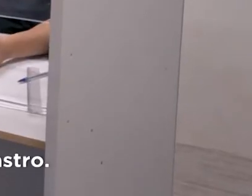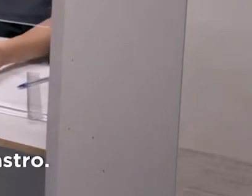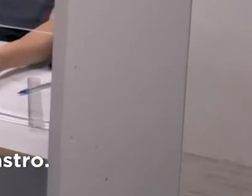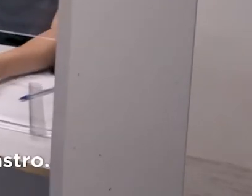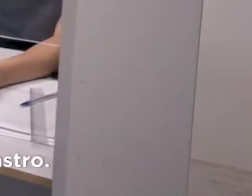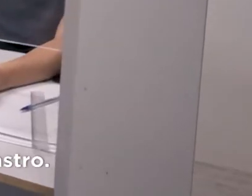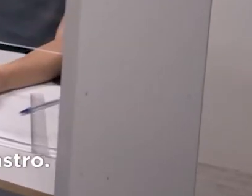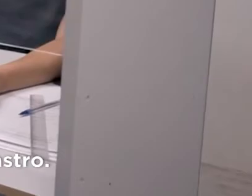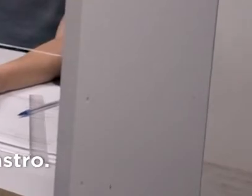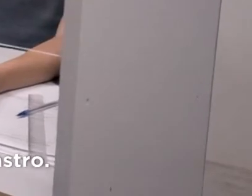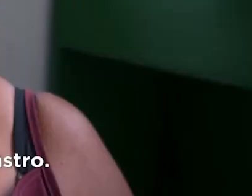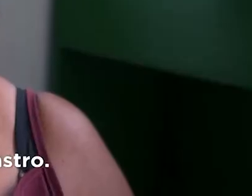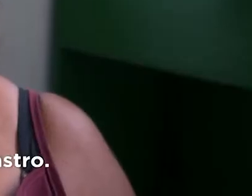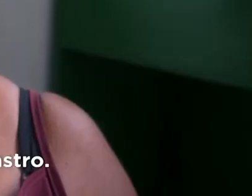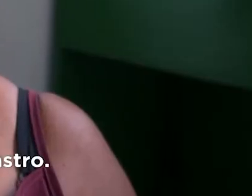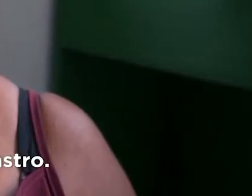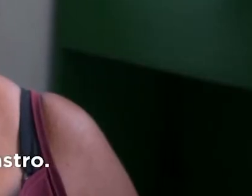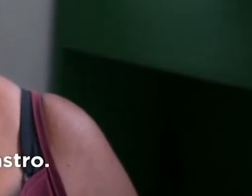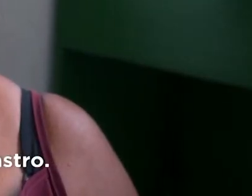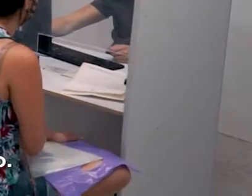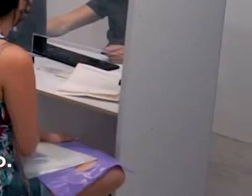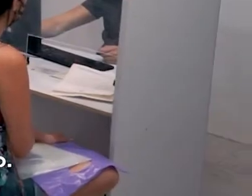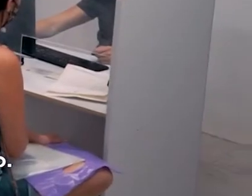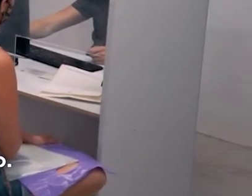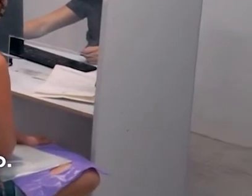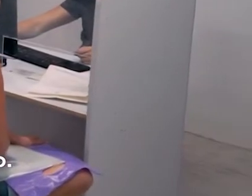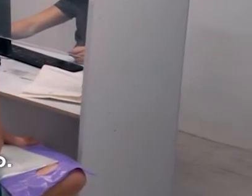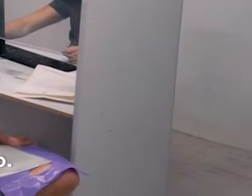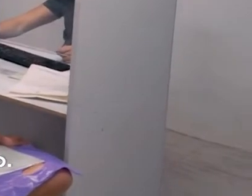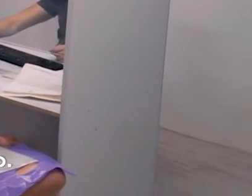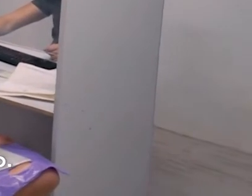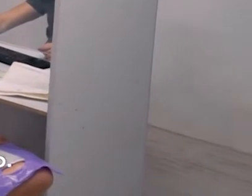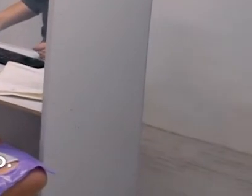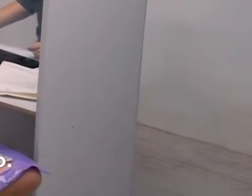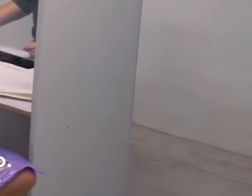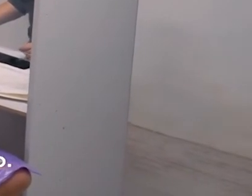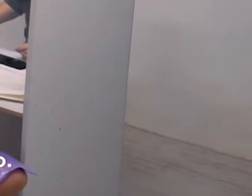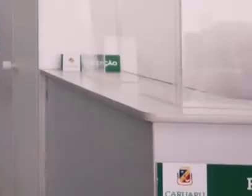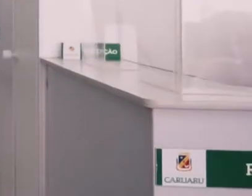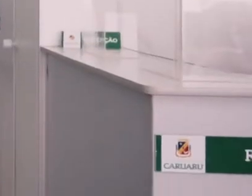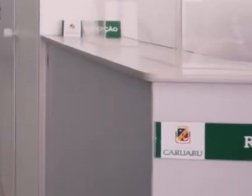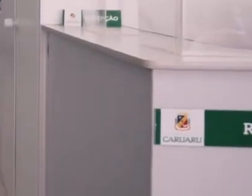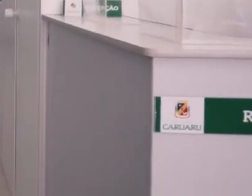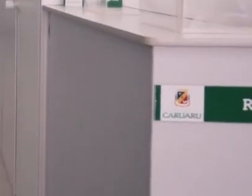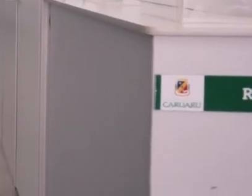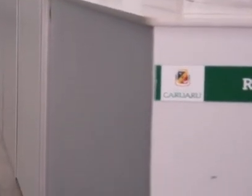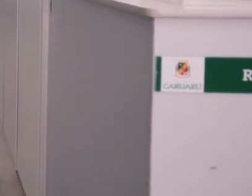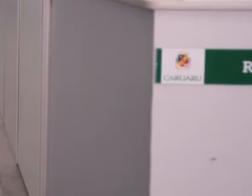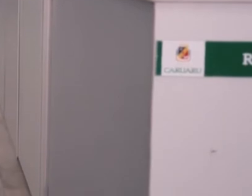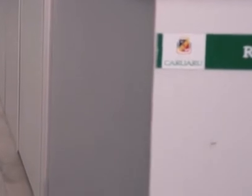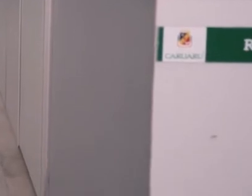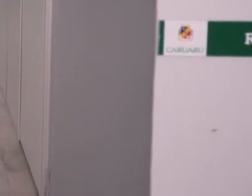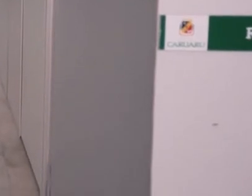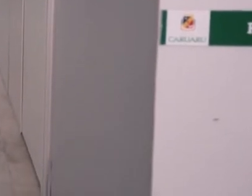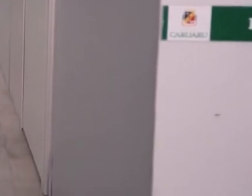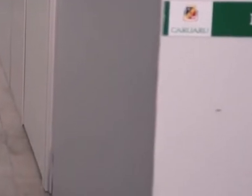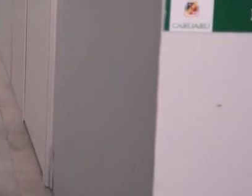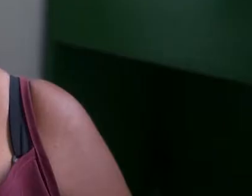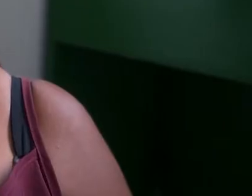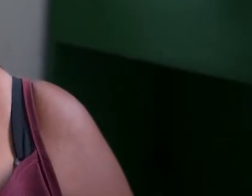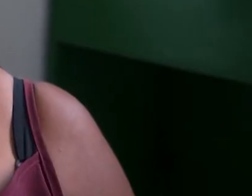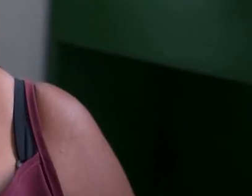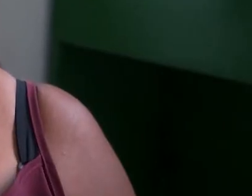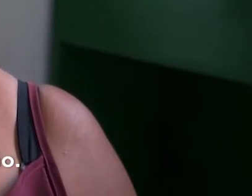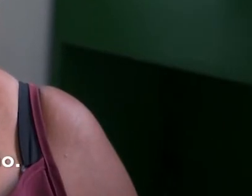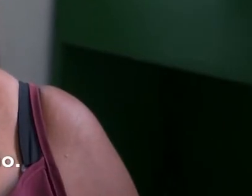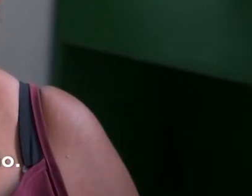Hoje, eu vim atualizar meu cadastro. Está muito bom, achei ótimo. Ficou bem amplo aqui. Atendimento,